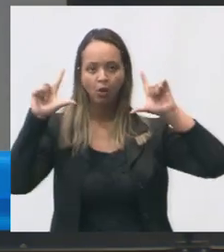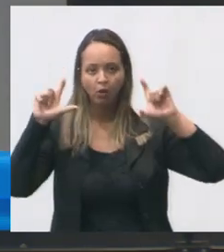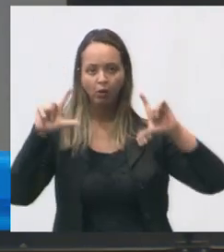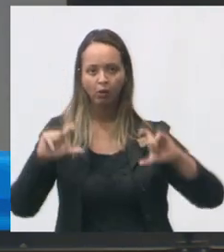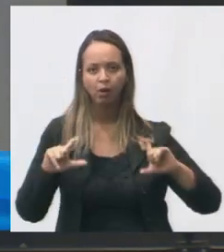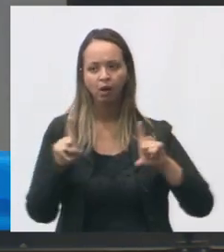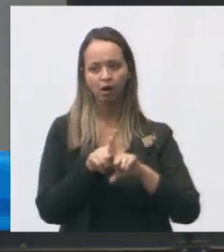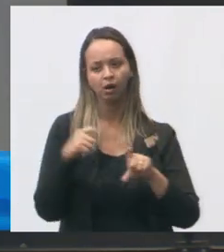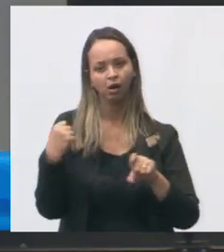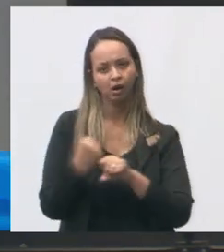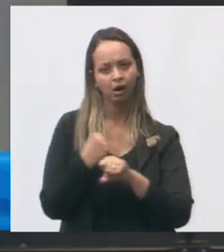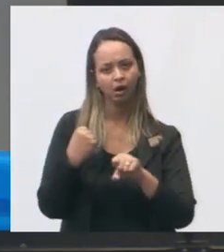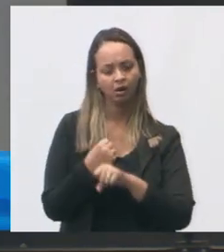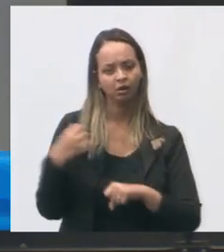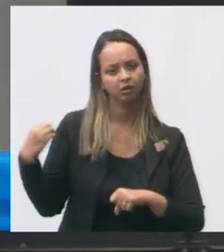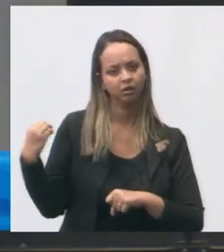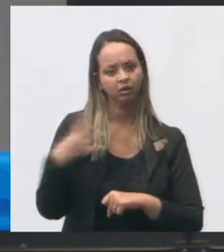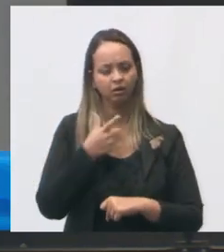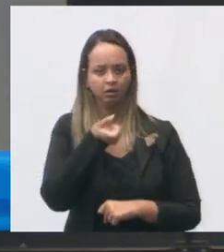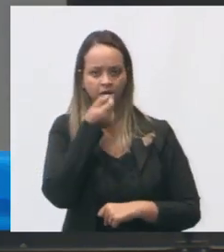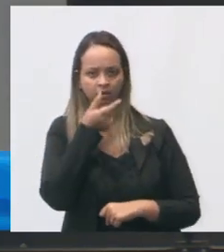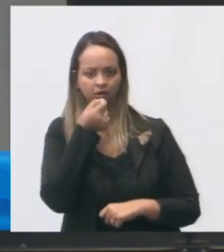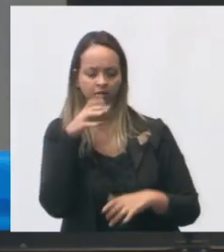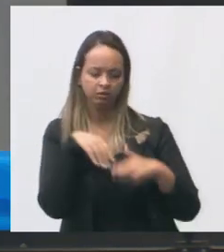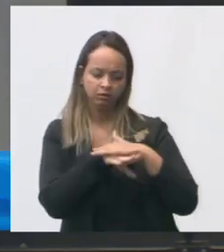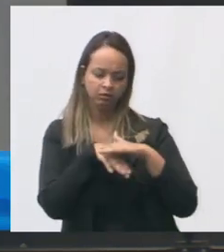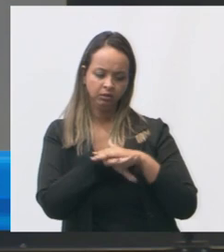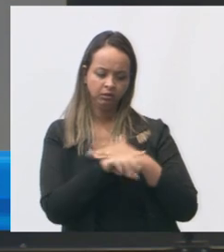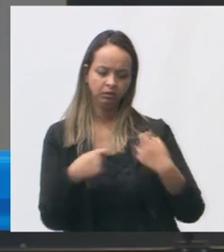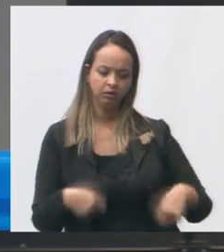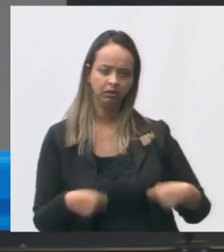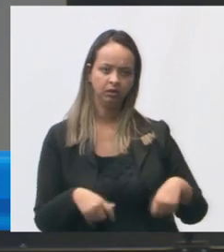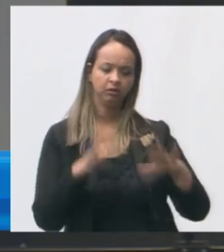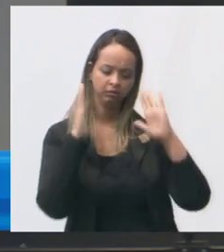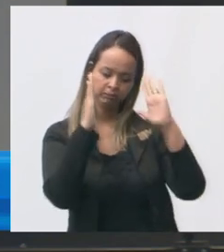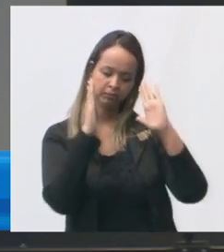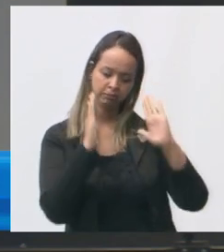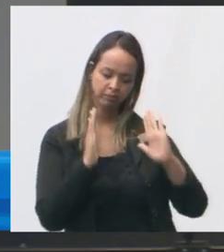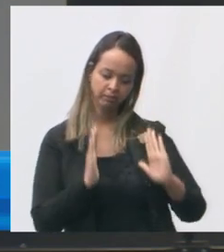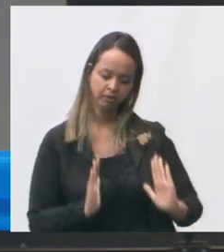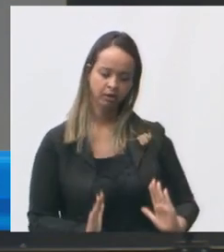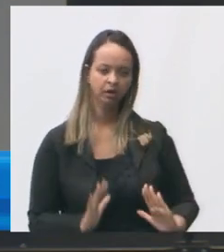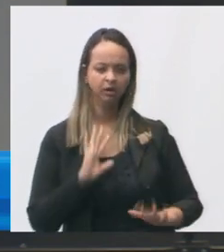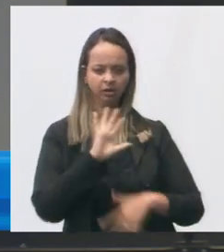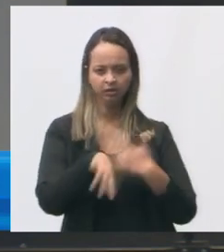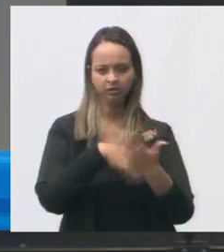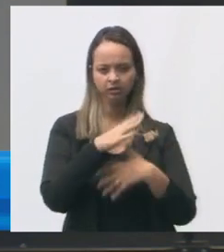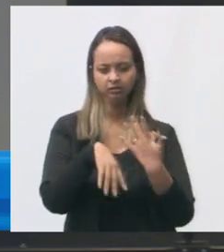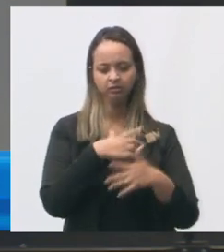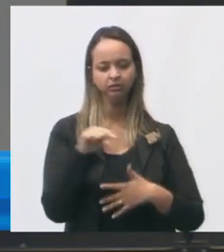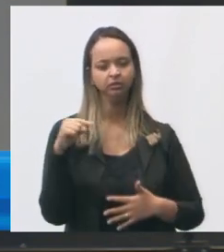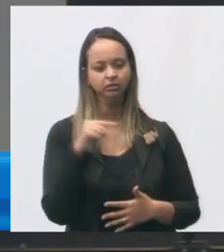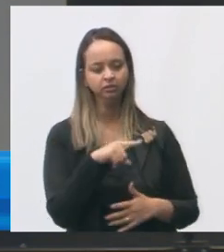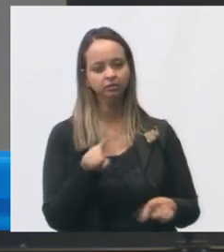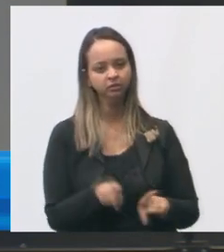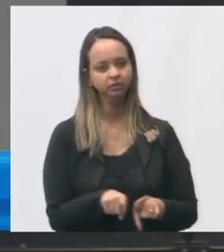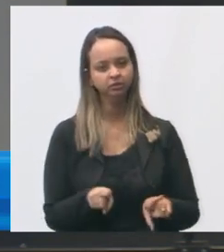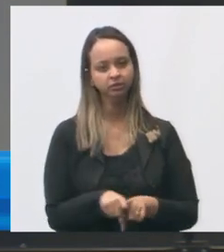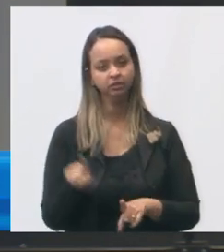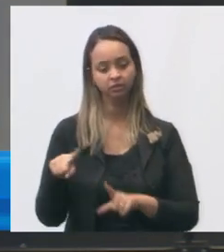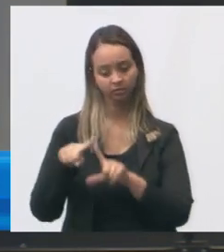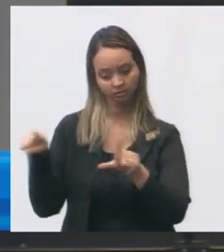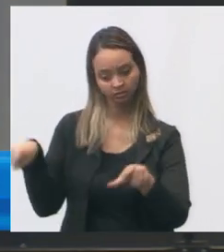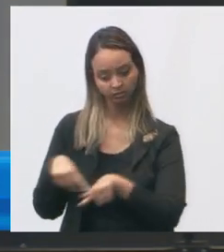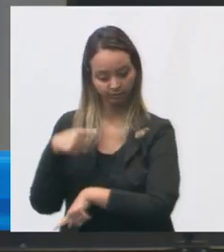construção do novo estoque para a farmácia na área externa da unidade está vendo na farmácia como é que fica amontoado as coisas aqui é a nossa sala de vacinação